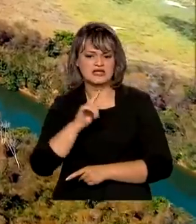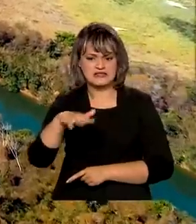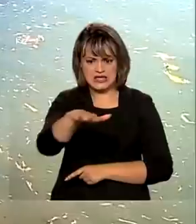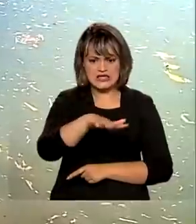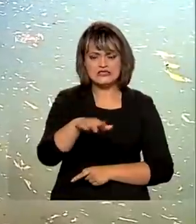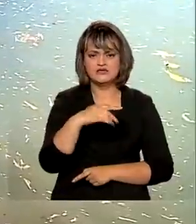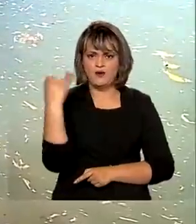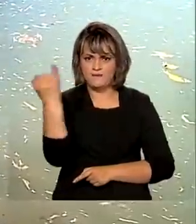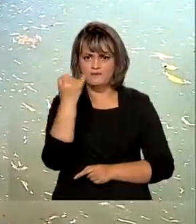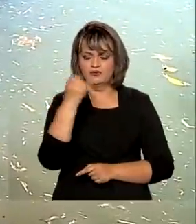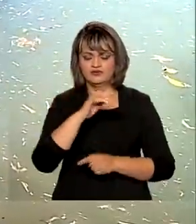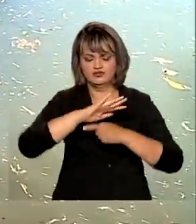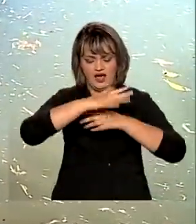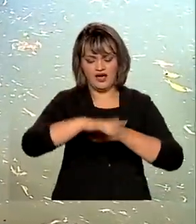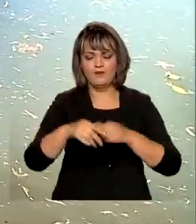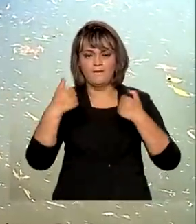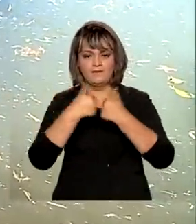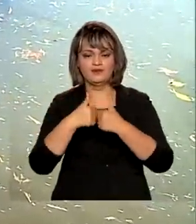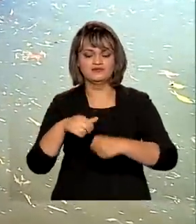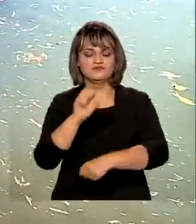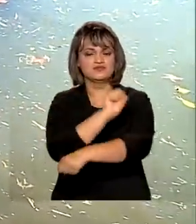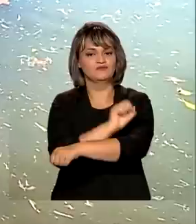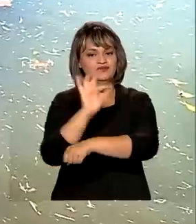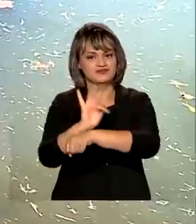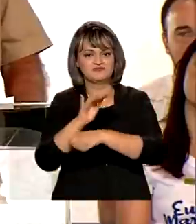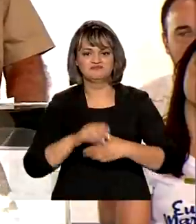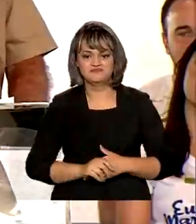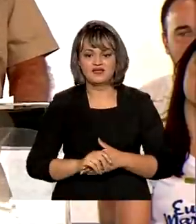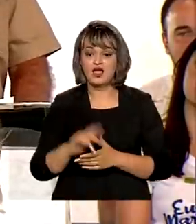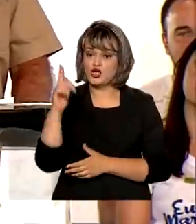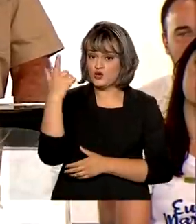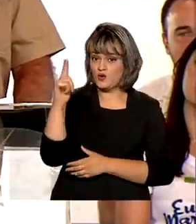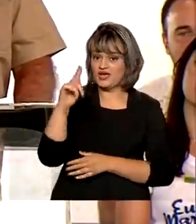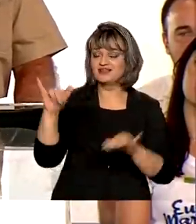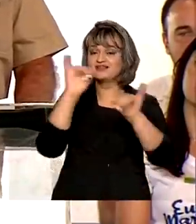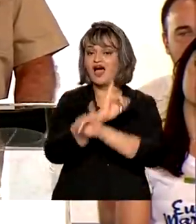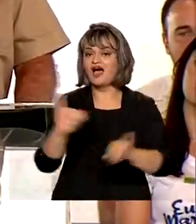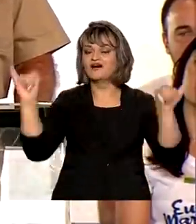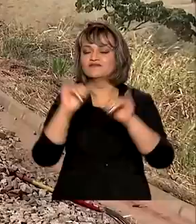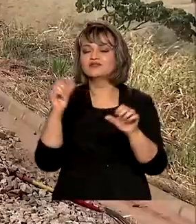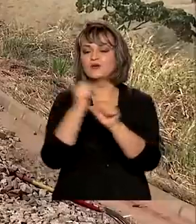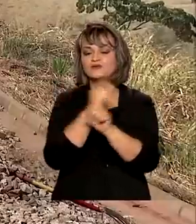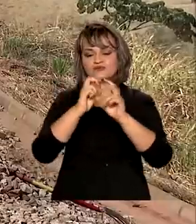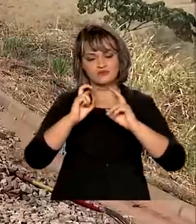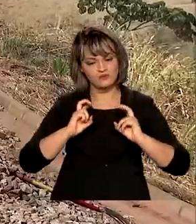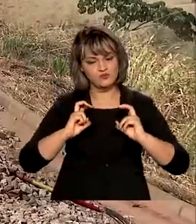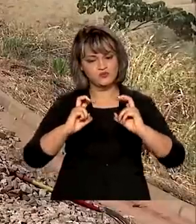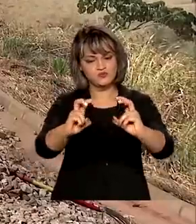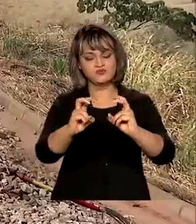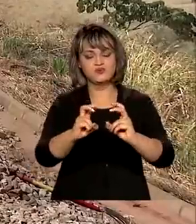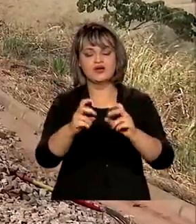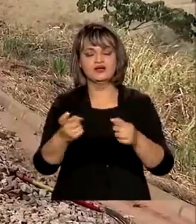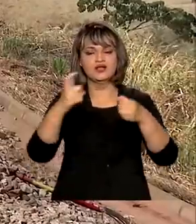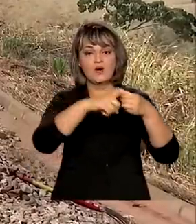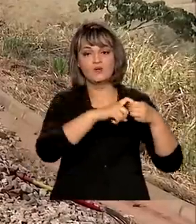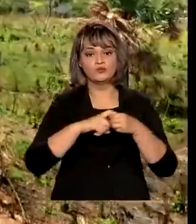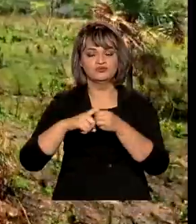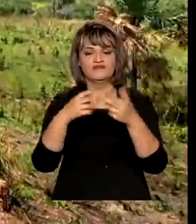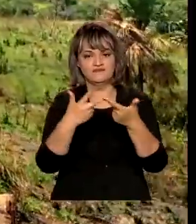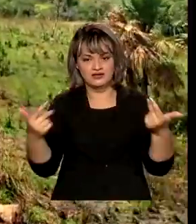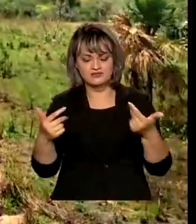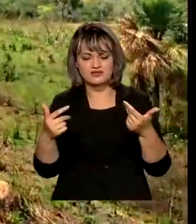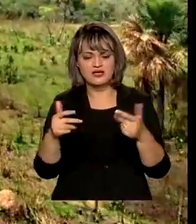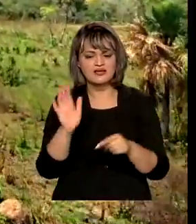importantes que deságuam no rio São Francisco. Em Goiás é anunciada a construção da Ferrovia de Integração do Centro-Oeste,